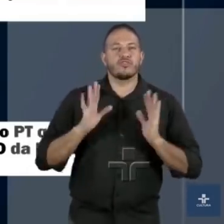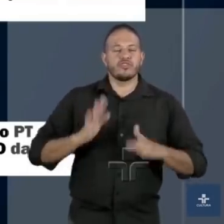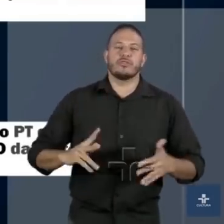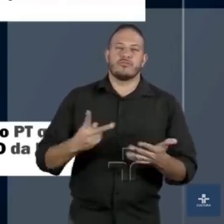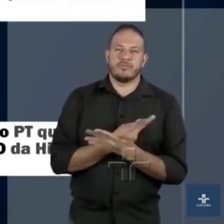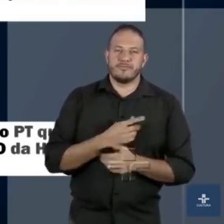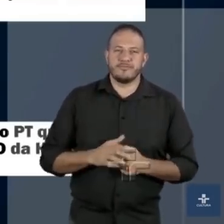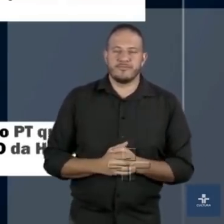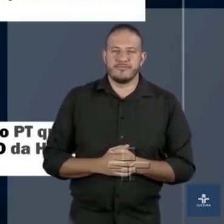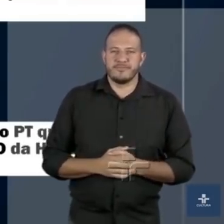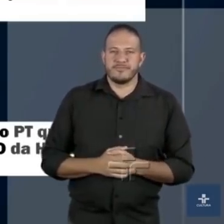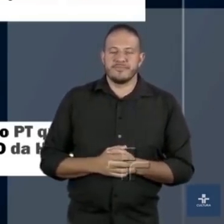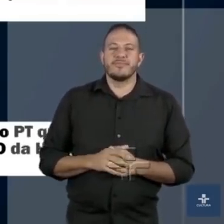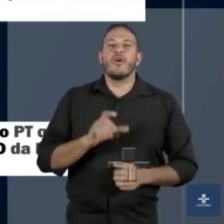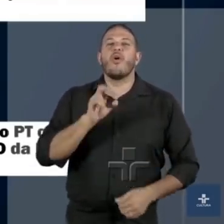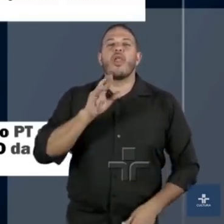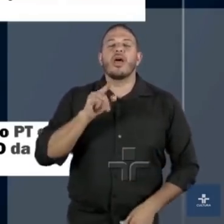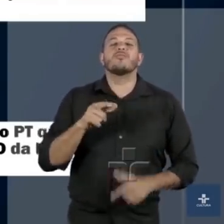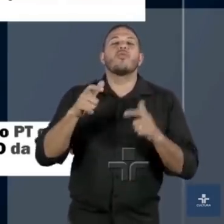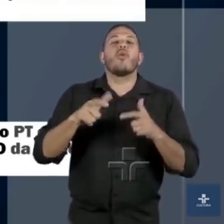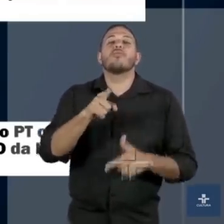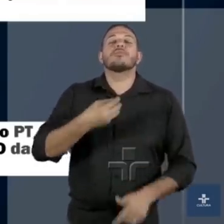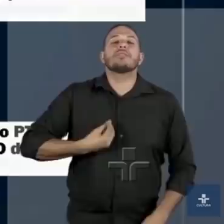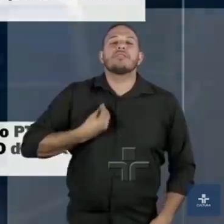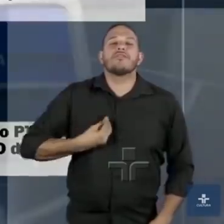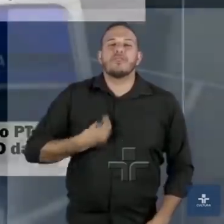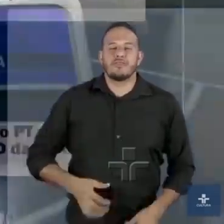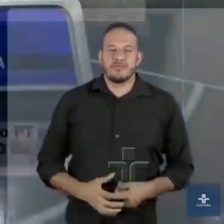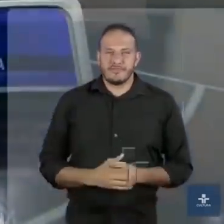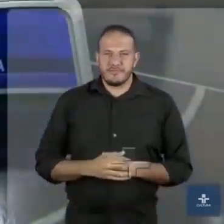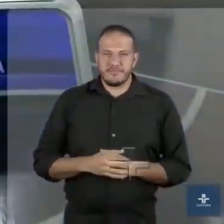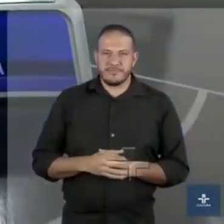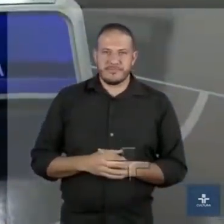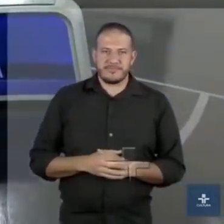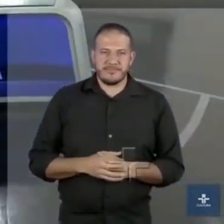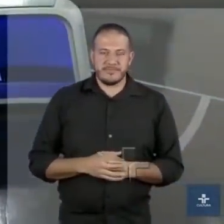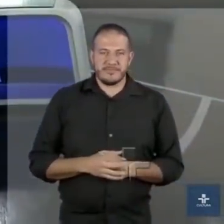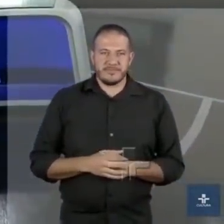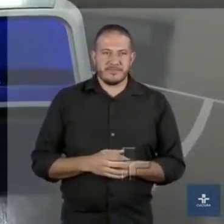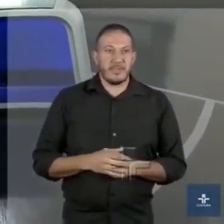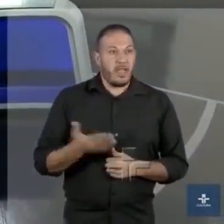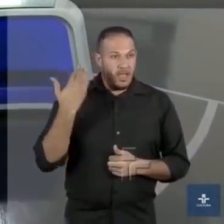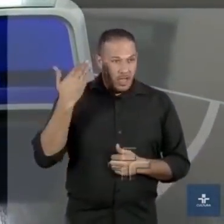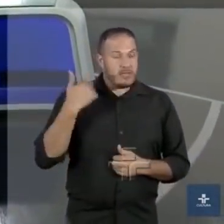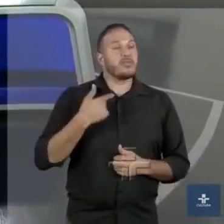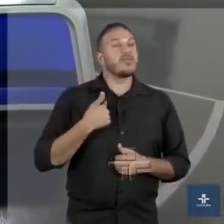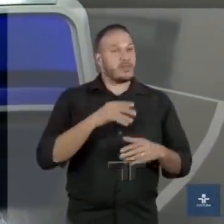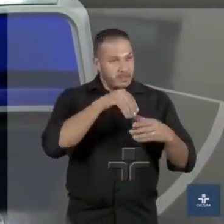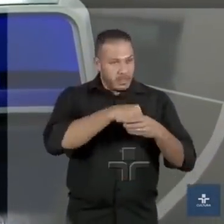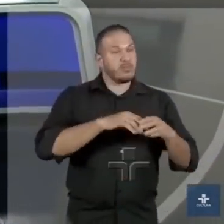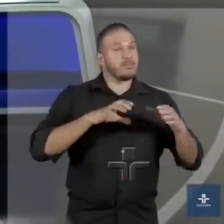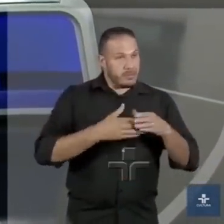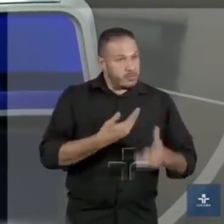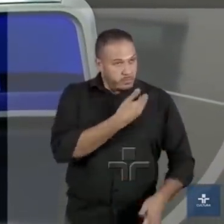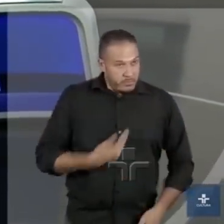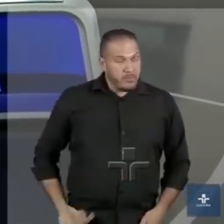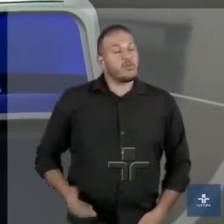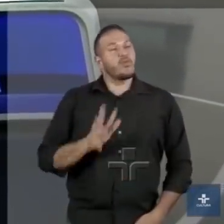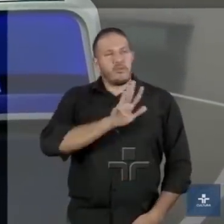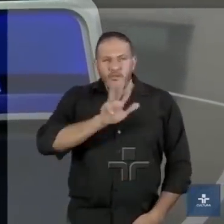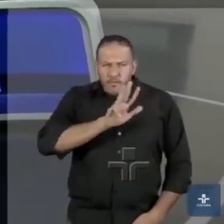O Orlando estava onde? Onde está o participando do governo do presidente Lula, que fez um governo extraordinário.